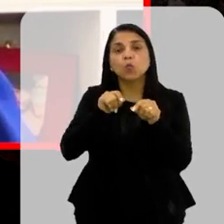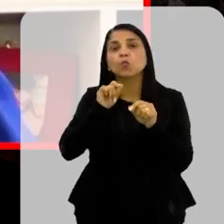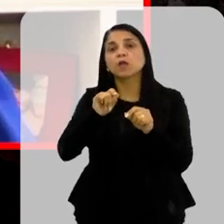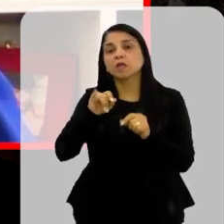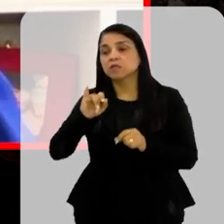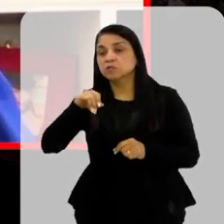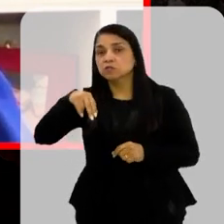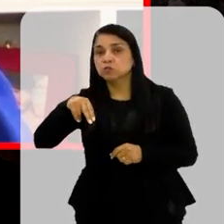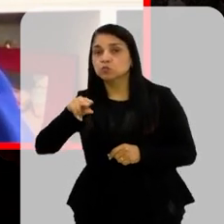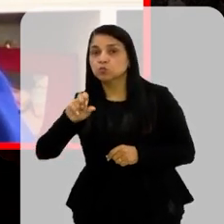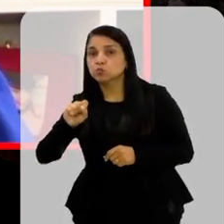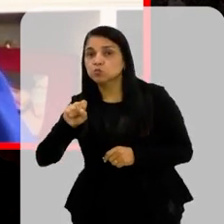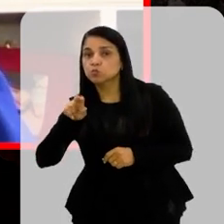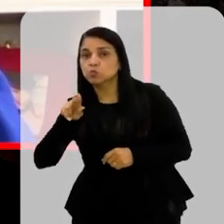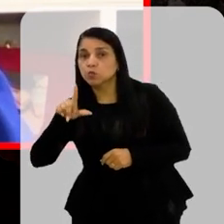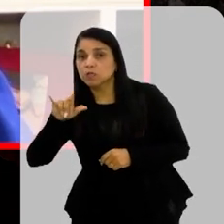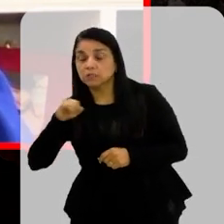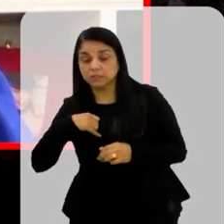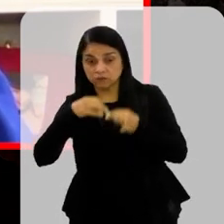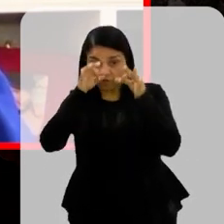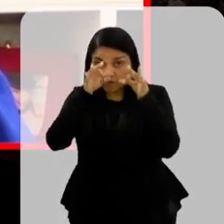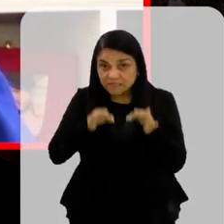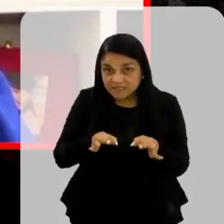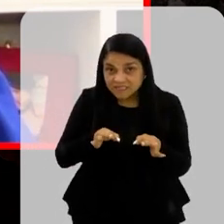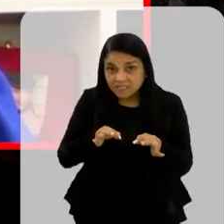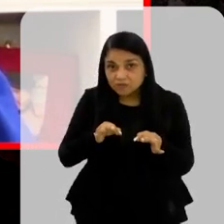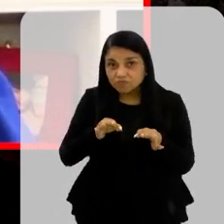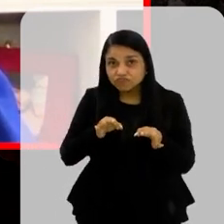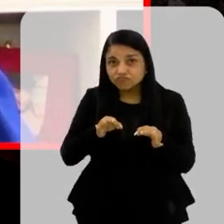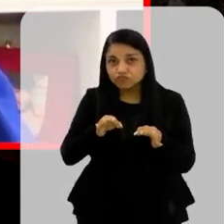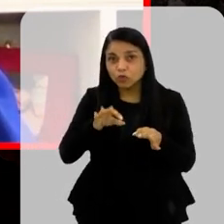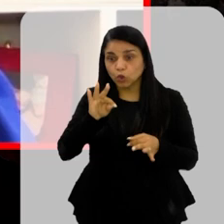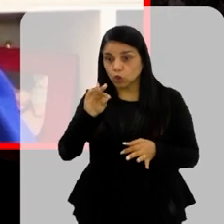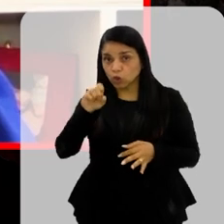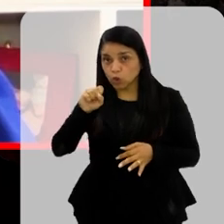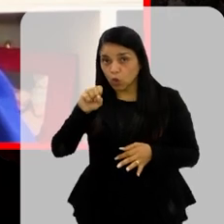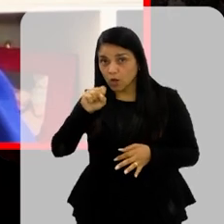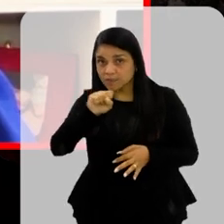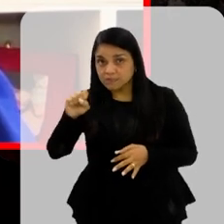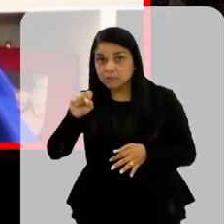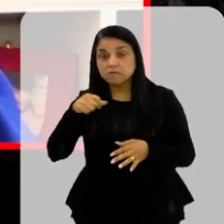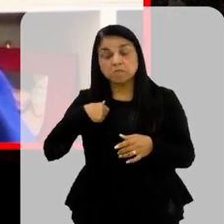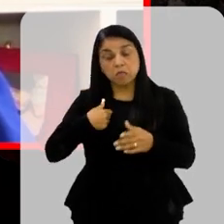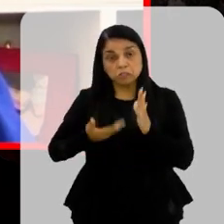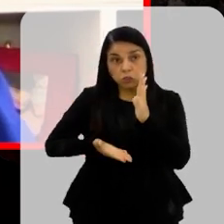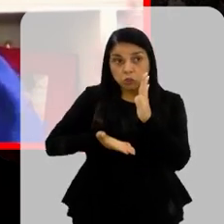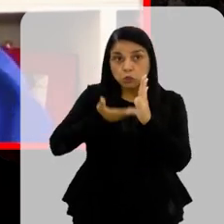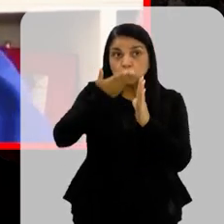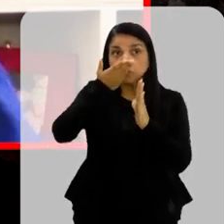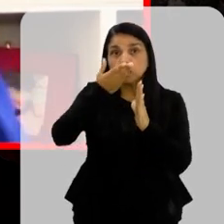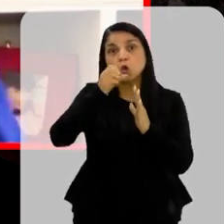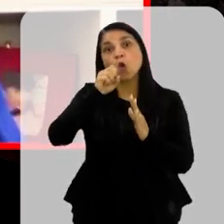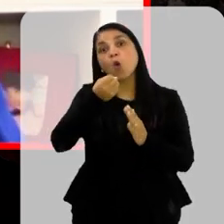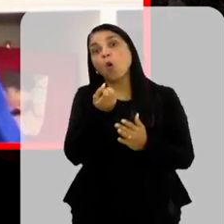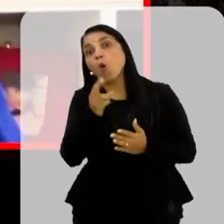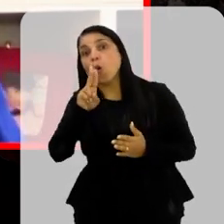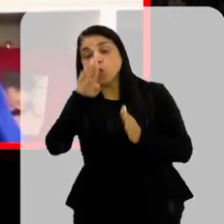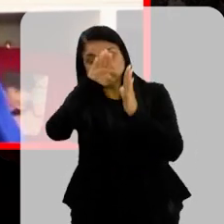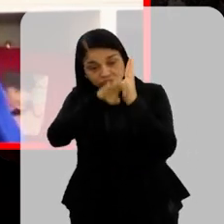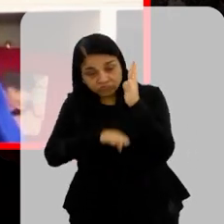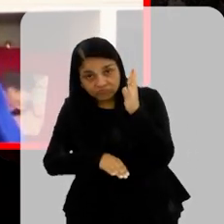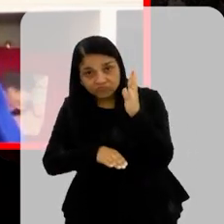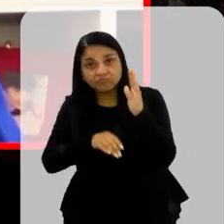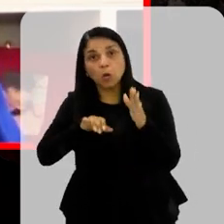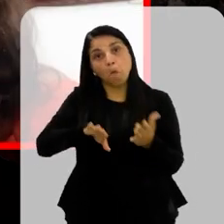momento E se eu não for preciso A minha glicose pode baixar demais E eu correr a risco de vida Ou subir demais E eu precisar ser internada por certa